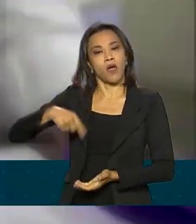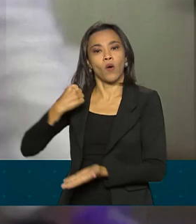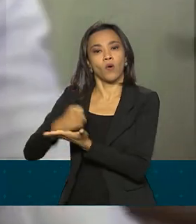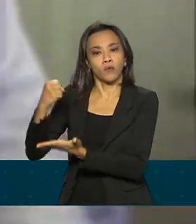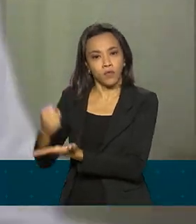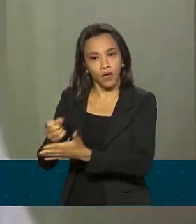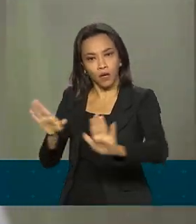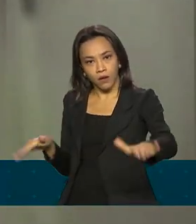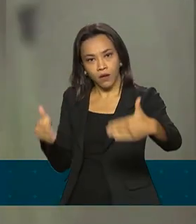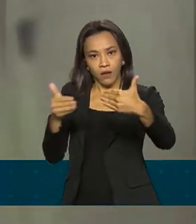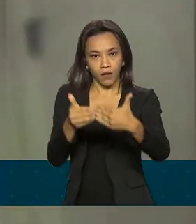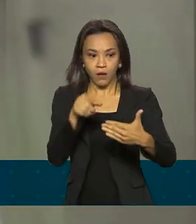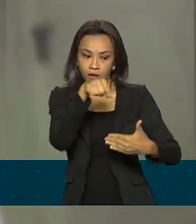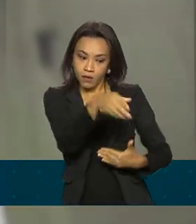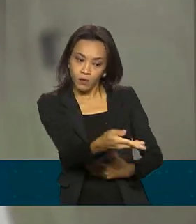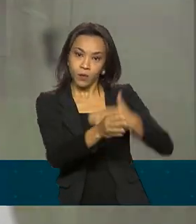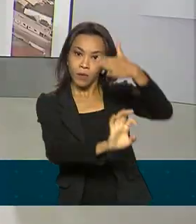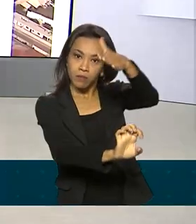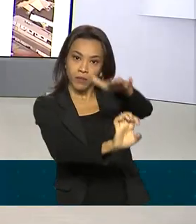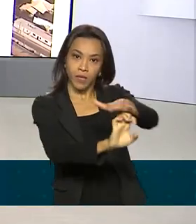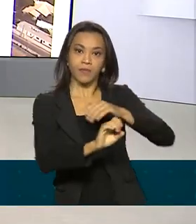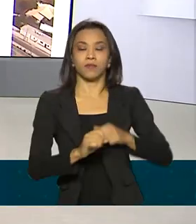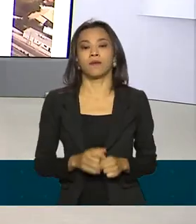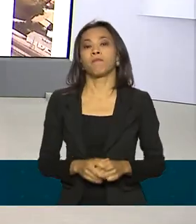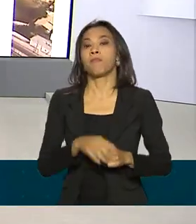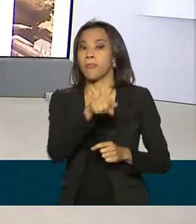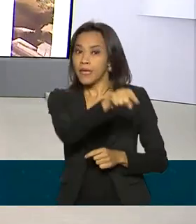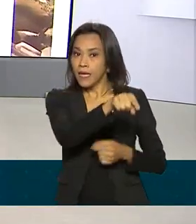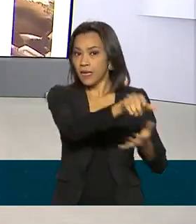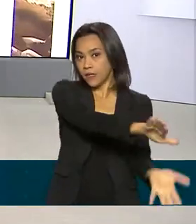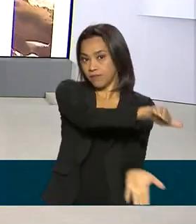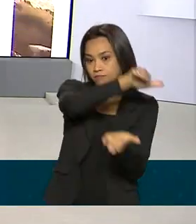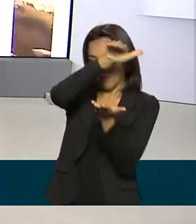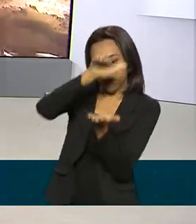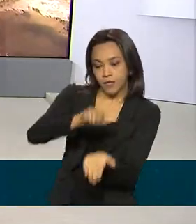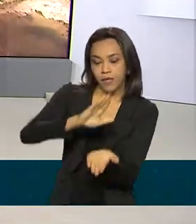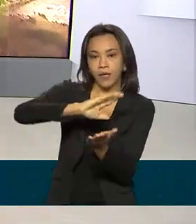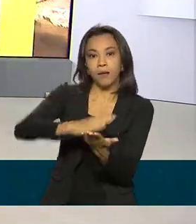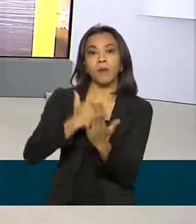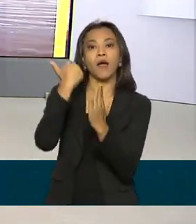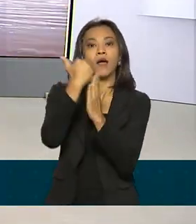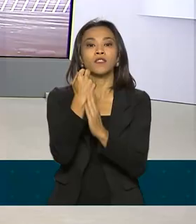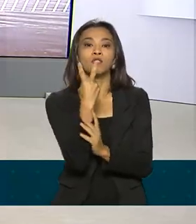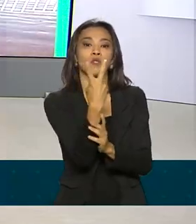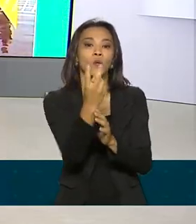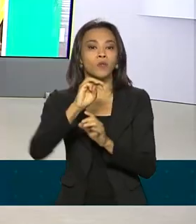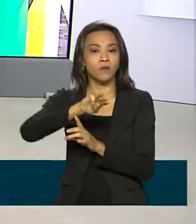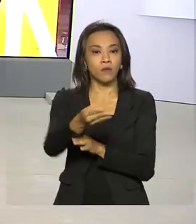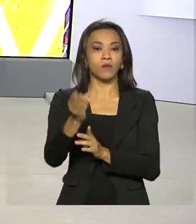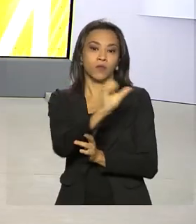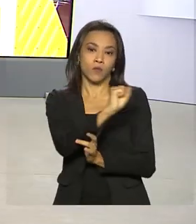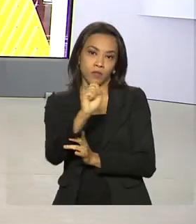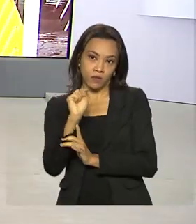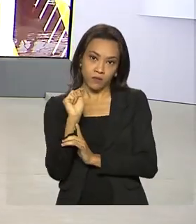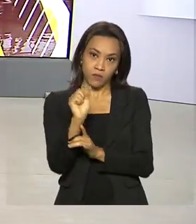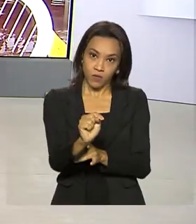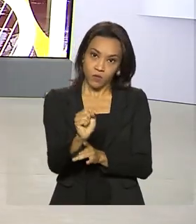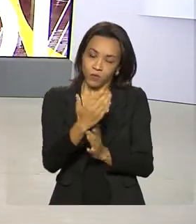farmacêutica. A previsão é que o laboratório entregue mais 2 milhões e 800 mil doses no início de dezembro.